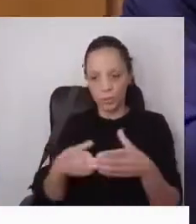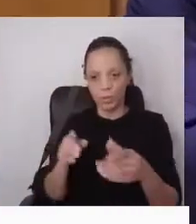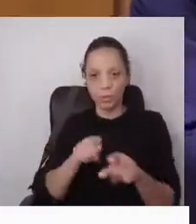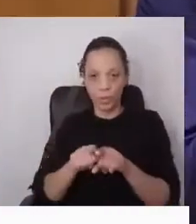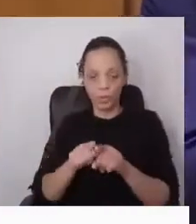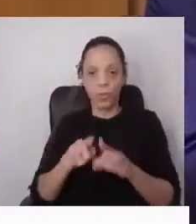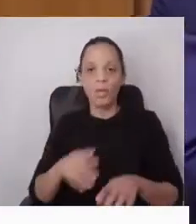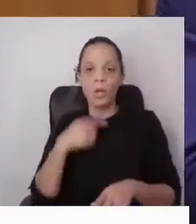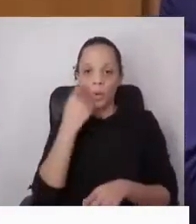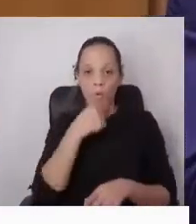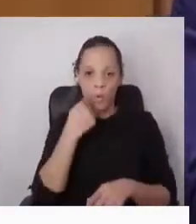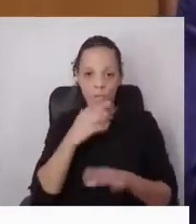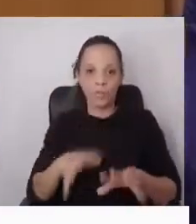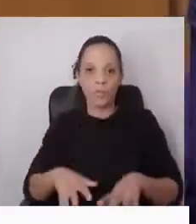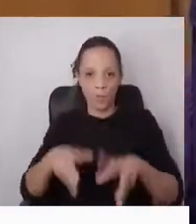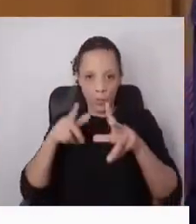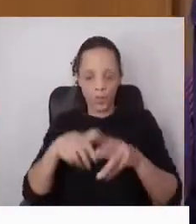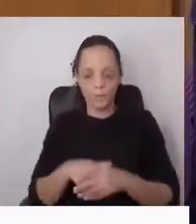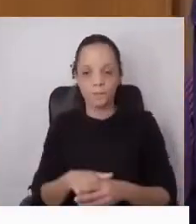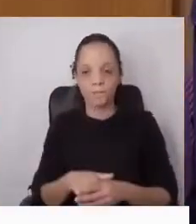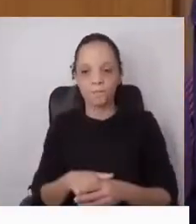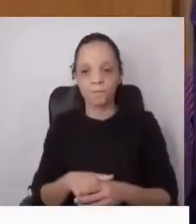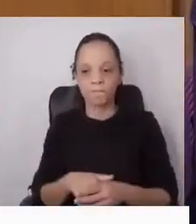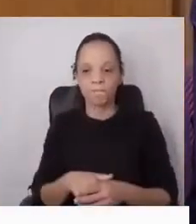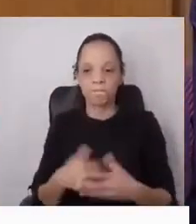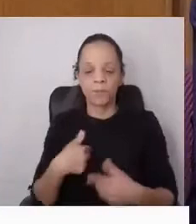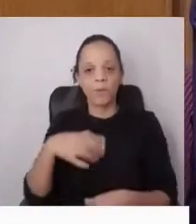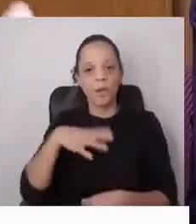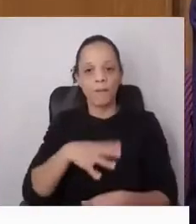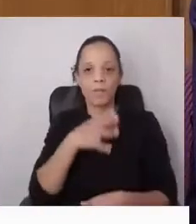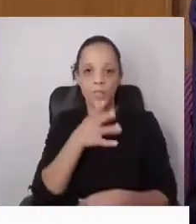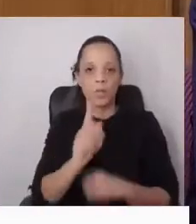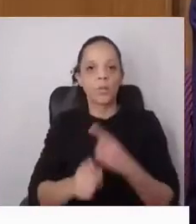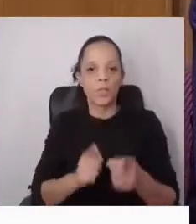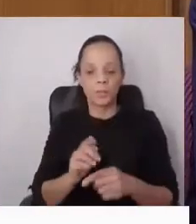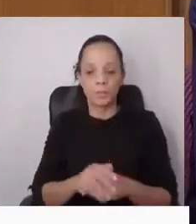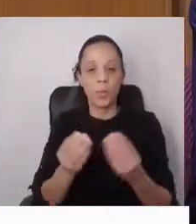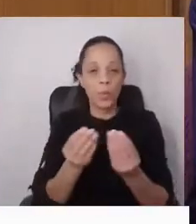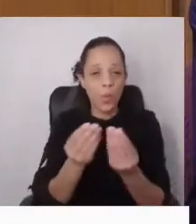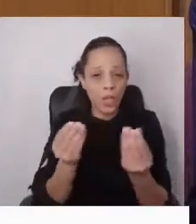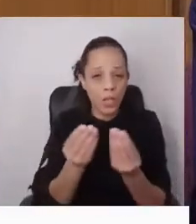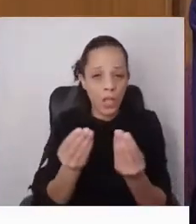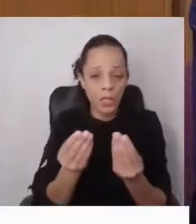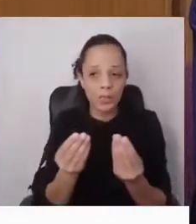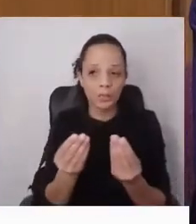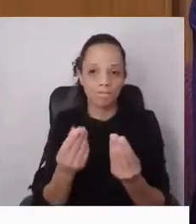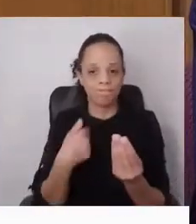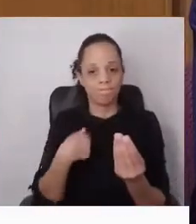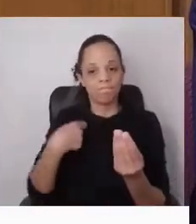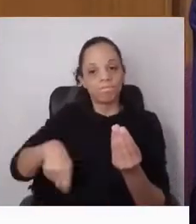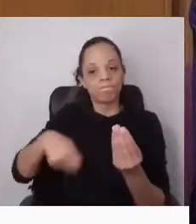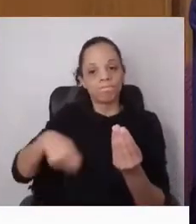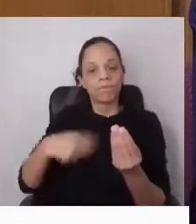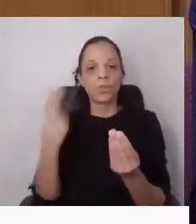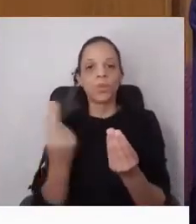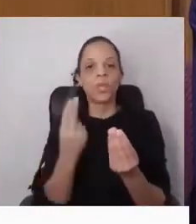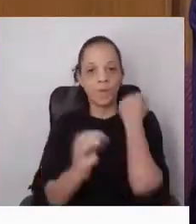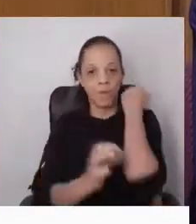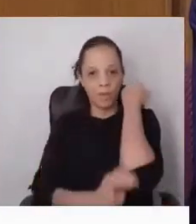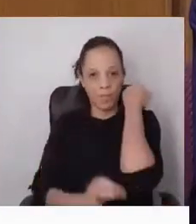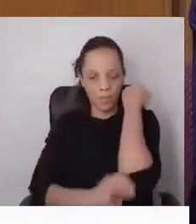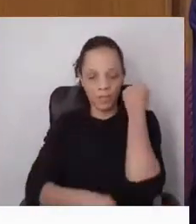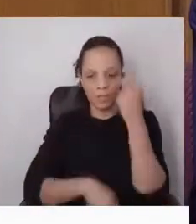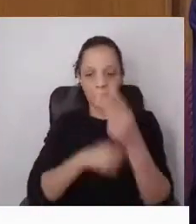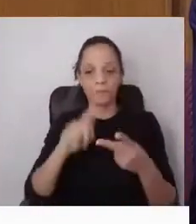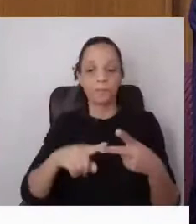Oeiras e quero referir, quer na qualidade de Presidente da União de Freguesias, quer